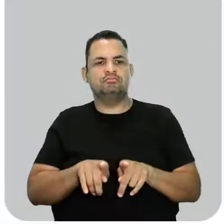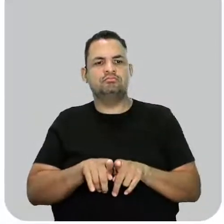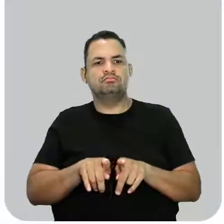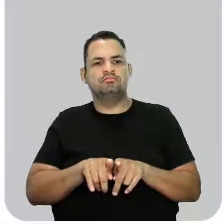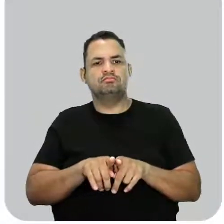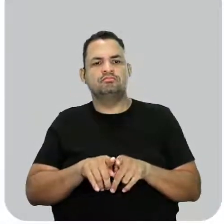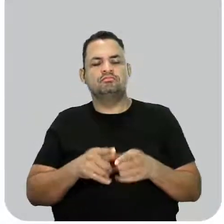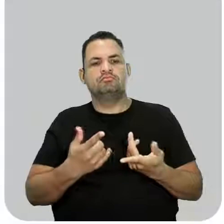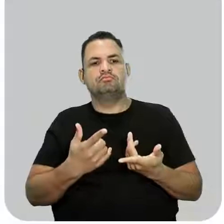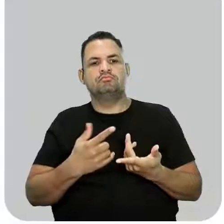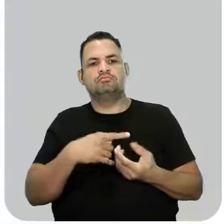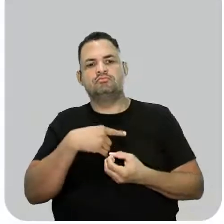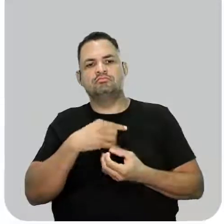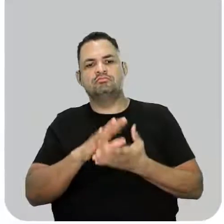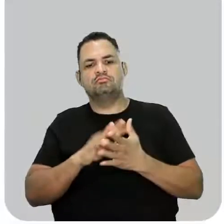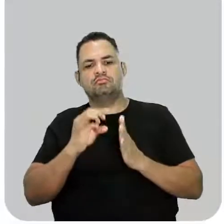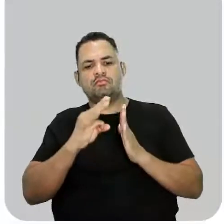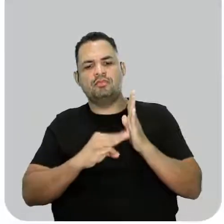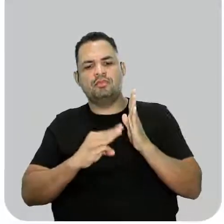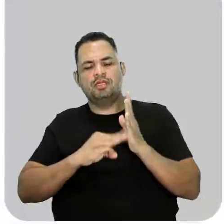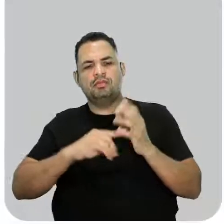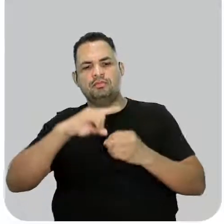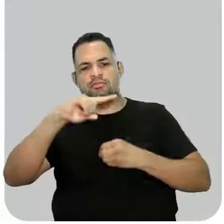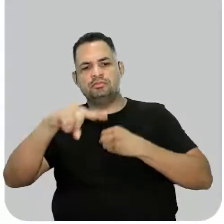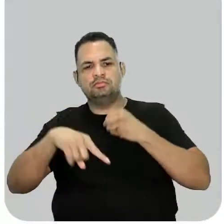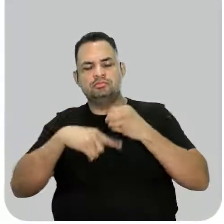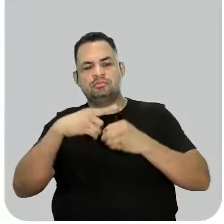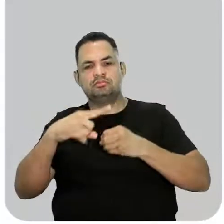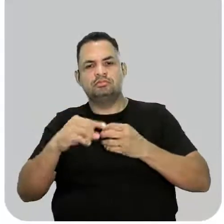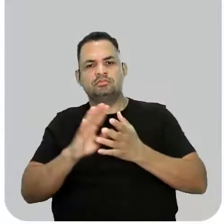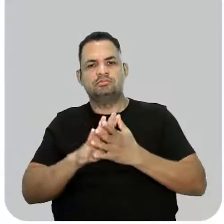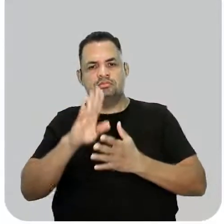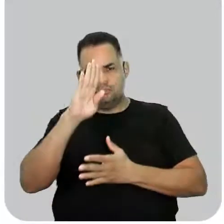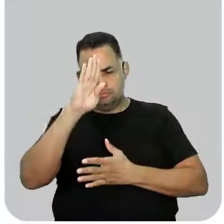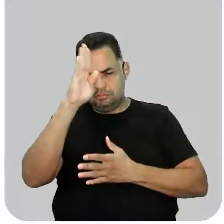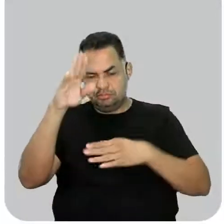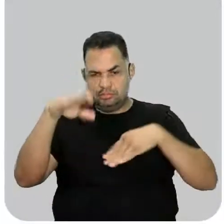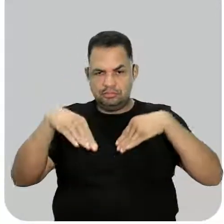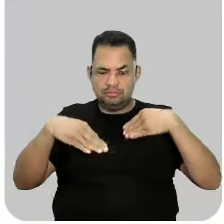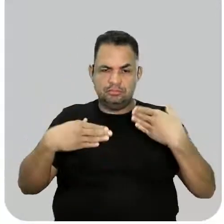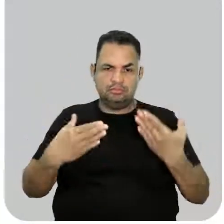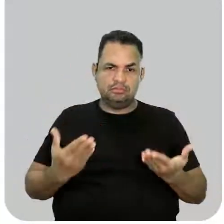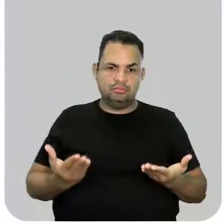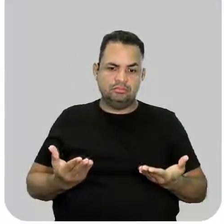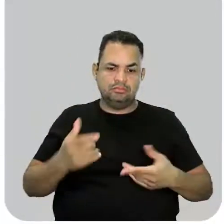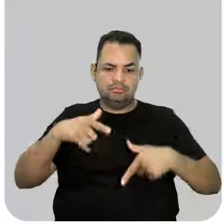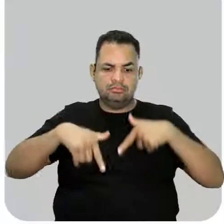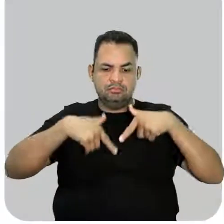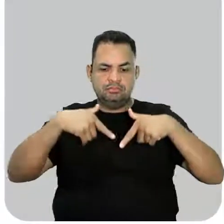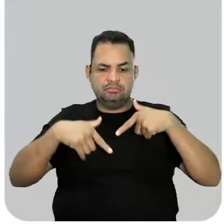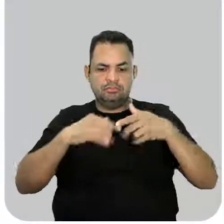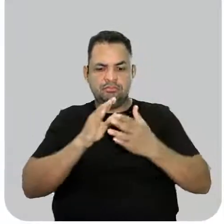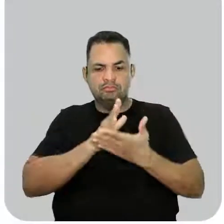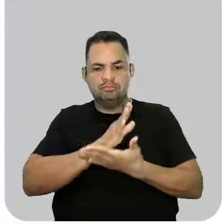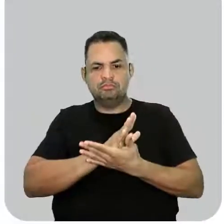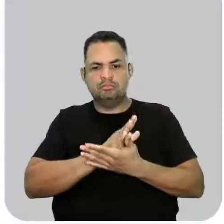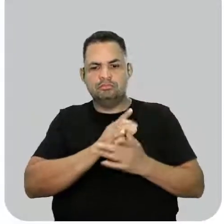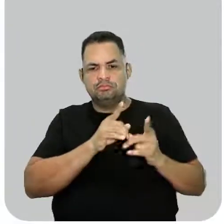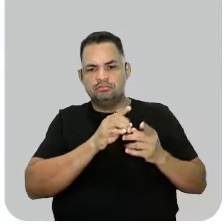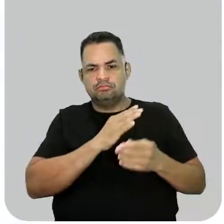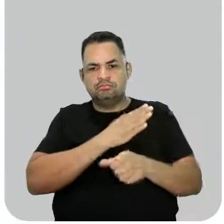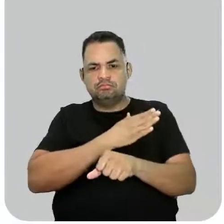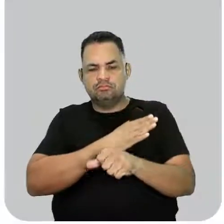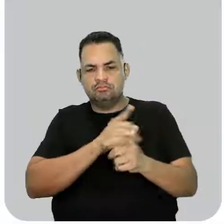conteúdos que falam dos modelos atômicos, principalmente quando você trabalha na ordem cronológica, tá,